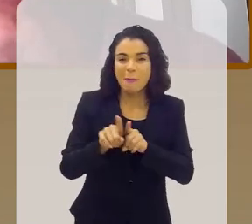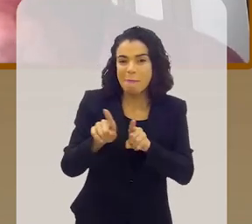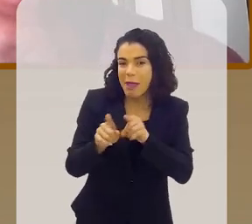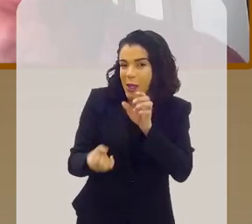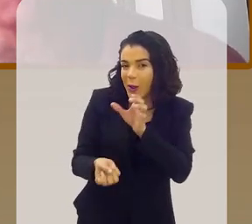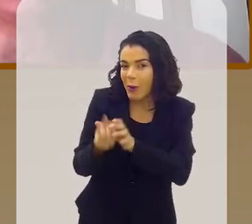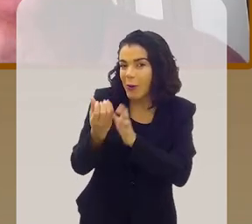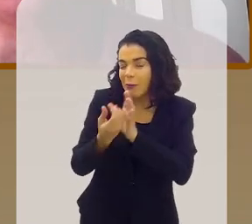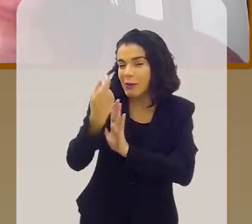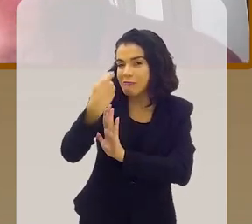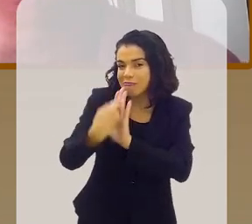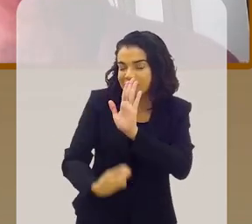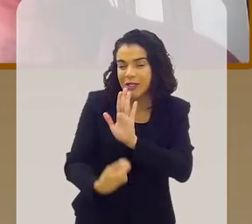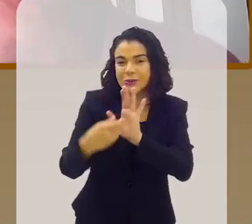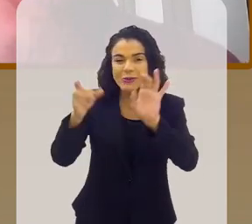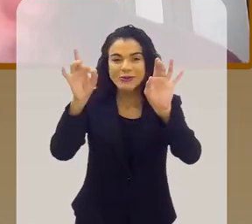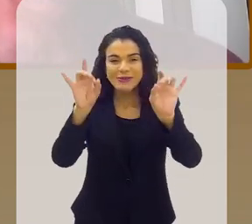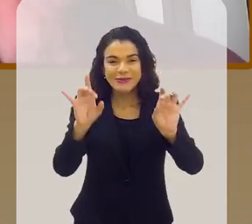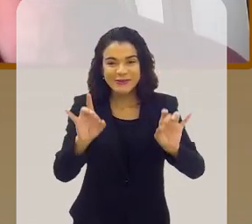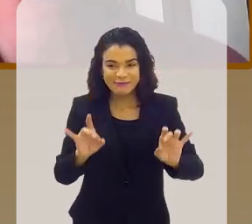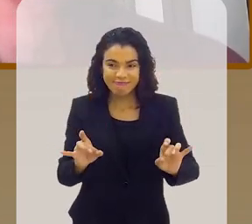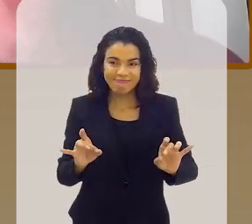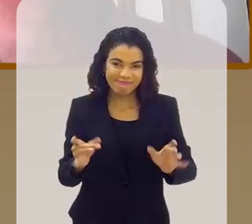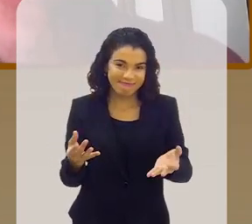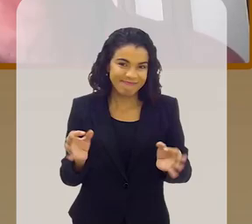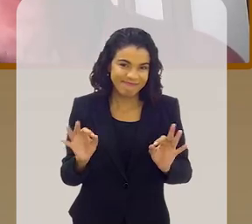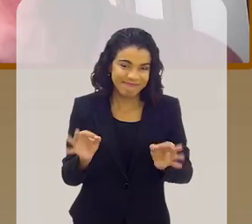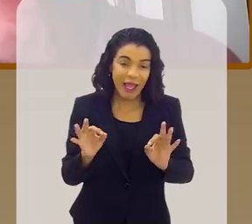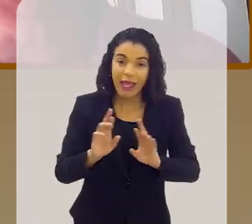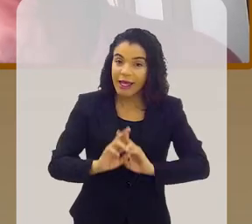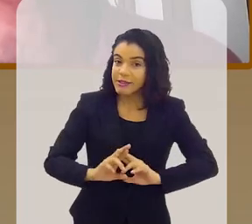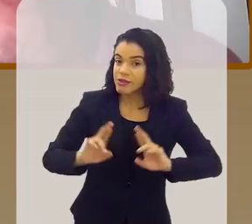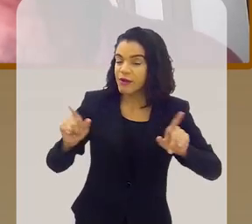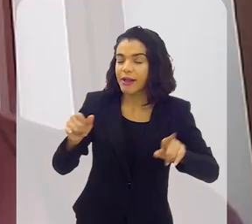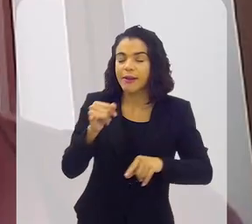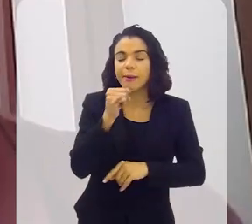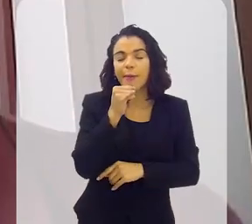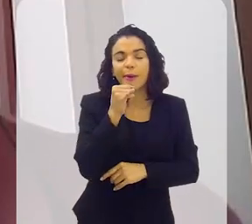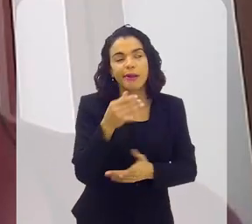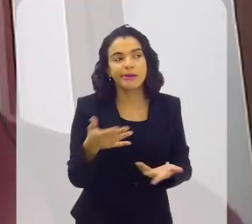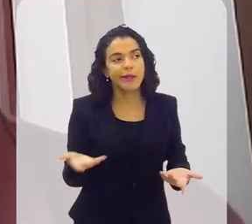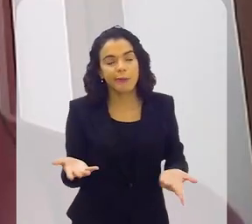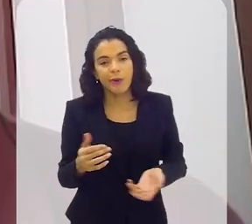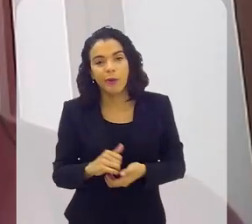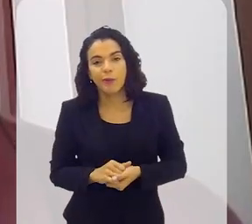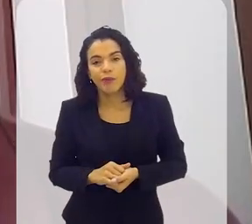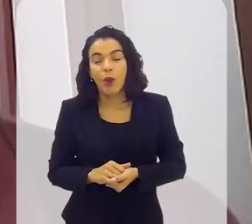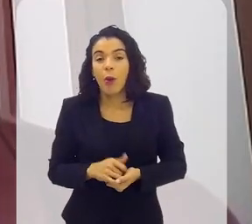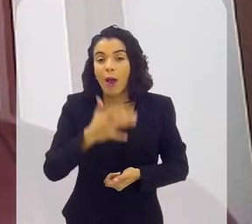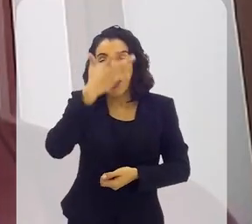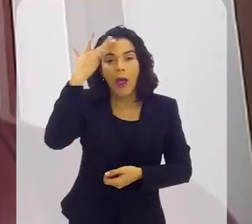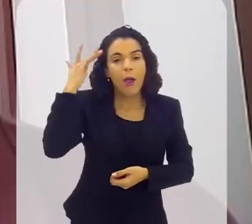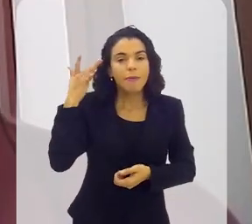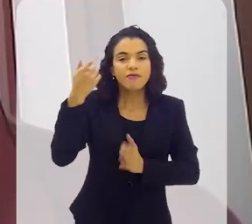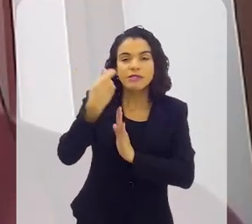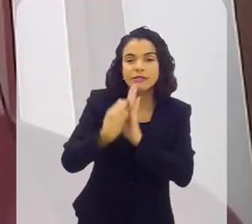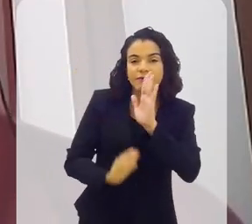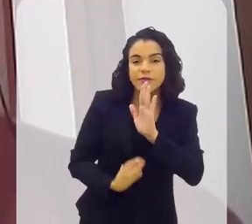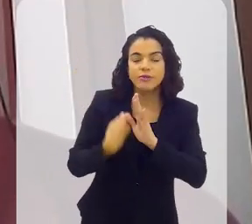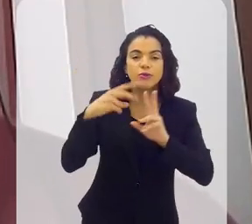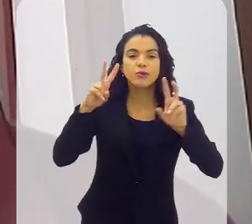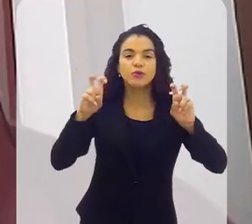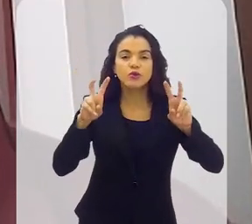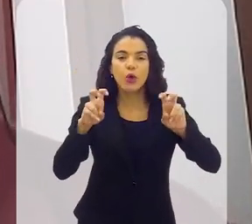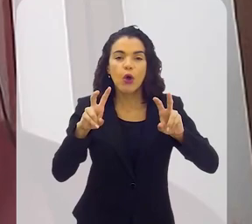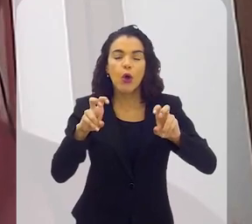compositores fantásticos, muito especiais. É diferente do que você pegar um cara que vai escrever sobre o